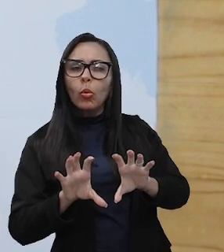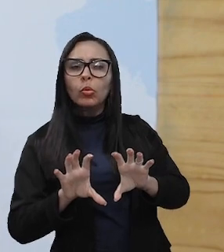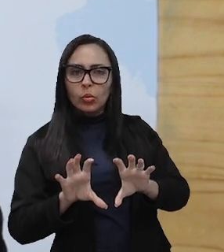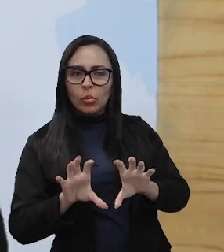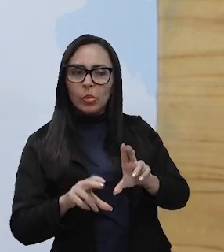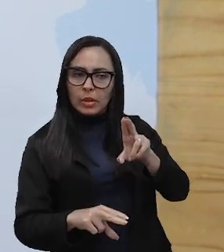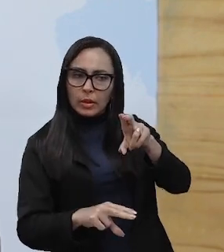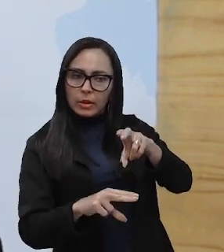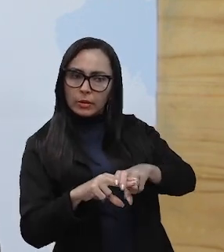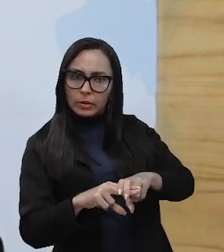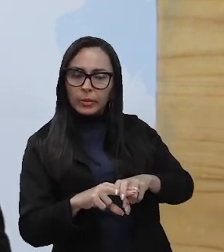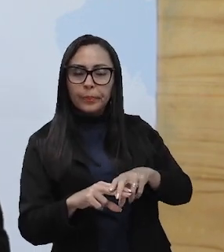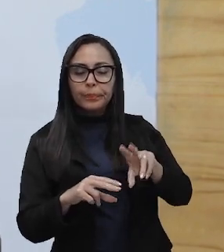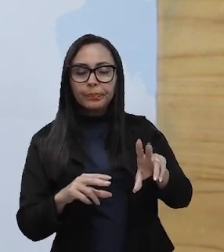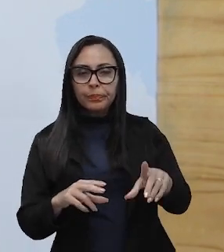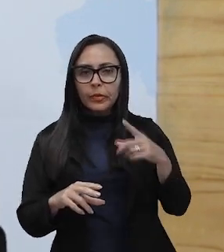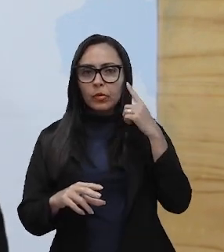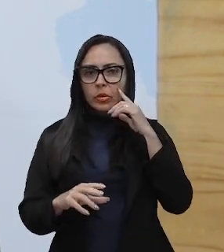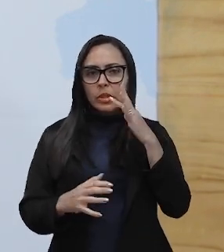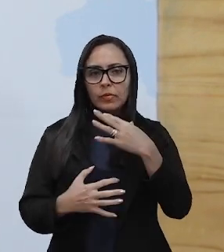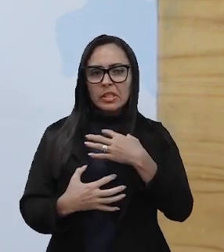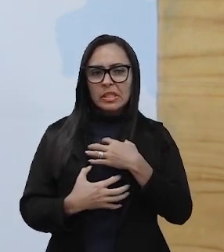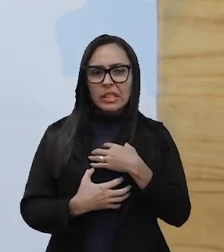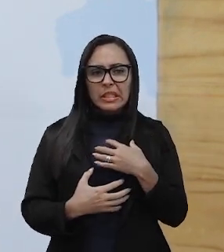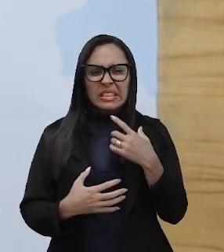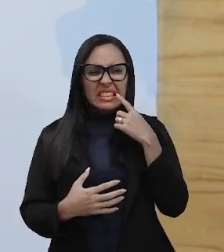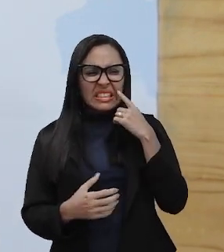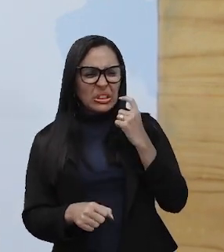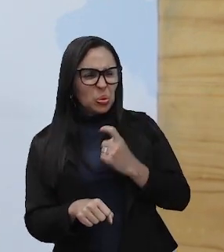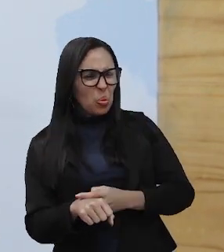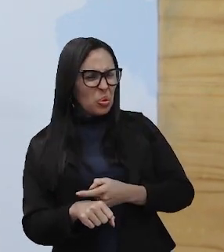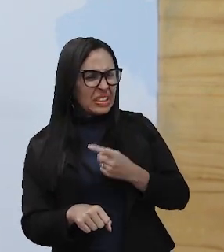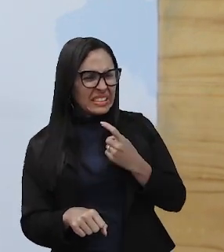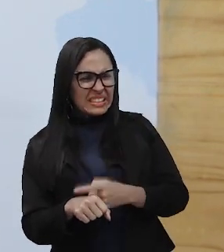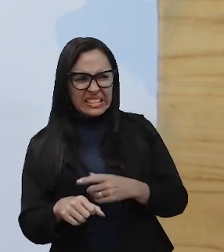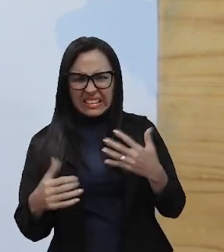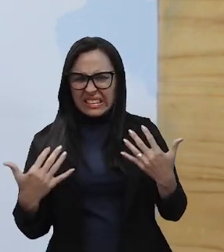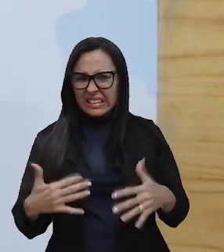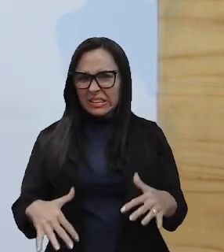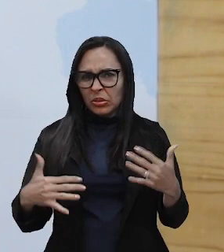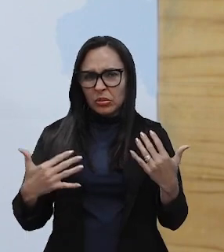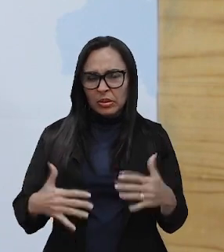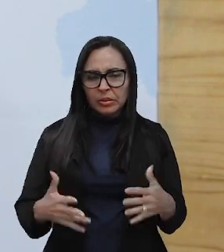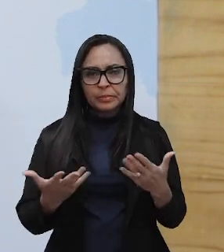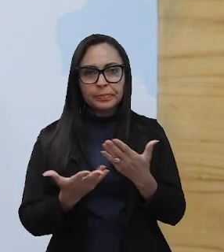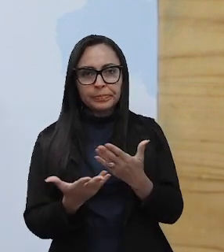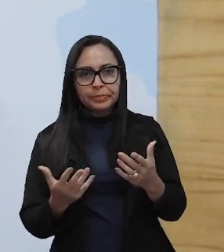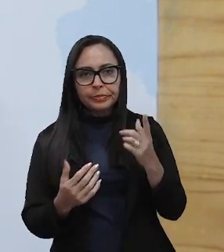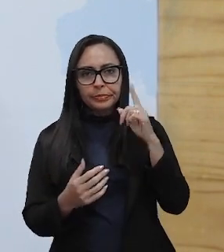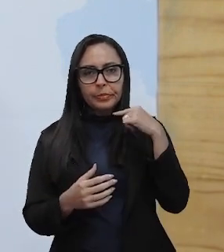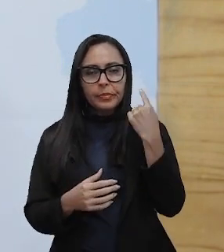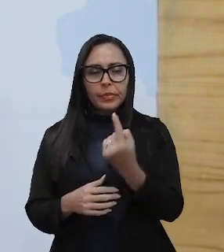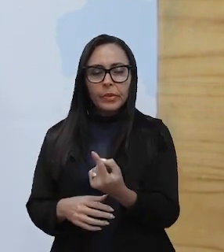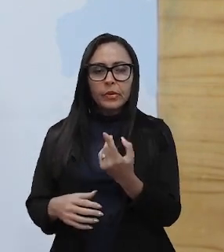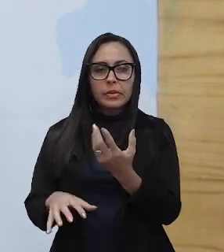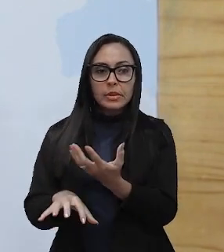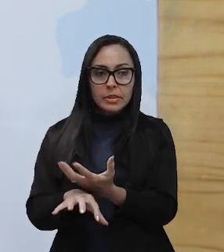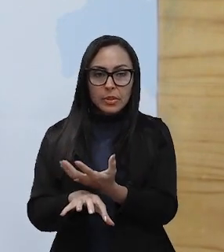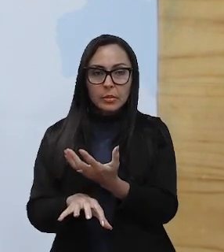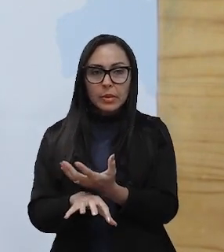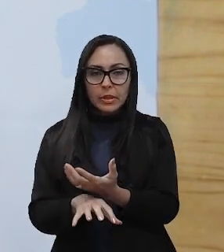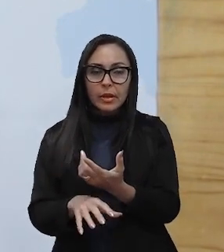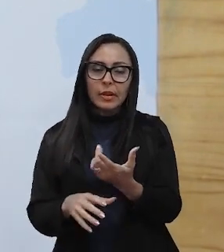usuário, você provavelmente vai se sentir muito desconfortável sentado nessa cadeira. Então, a nossa disciplina, ela está